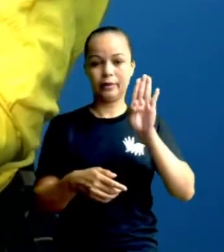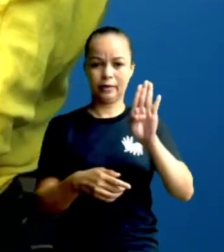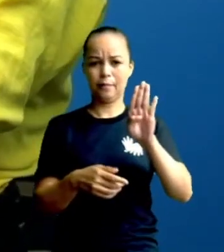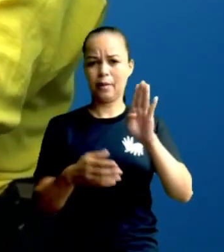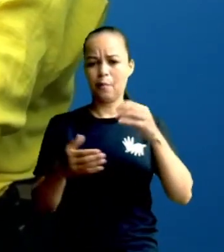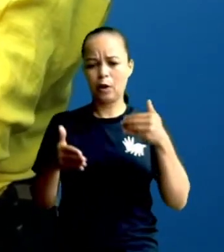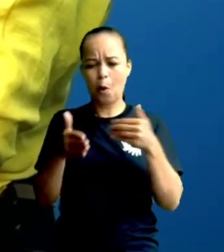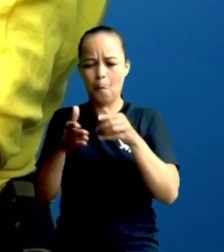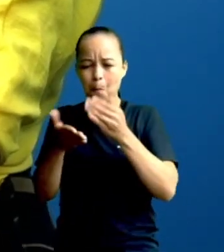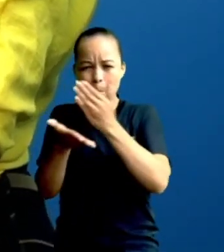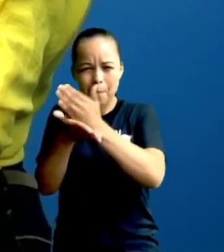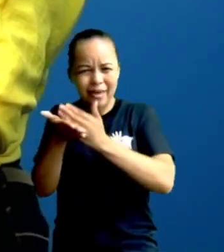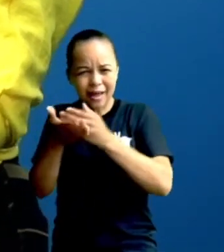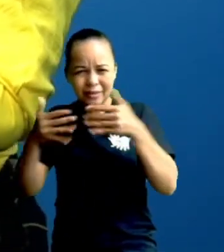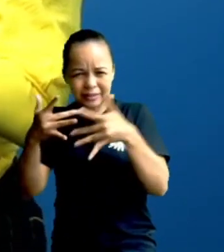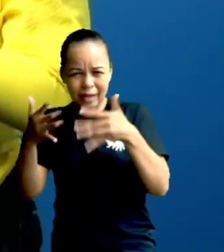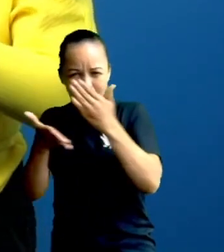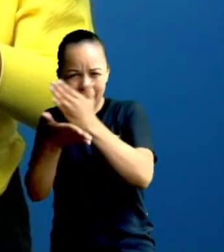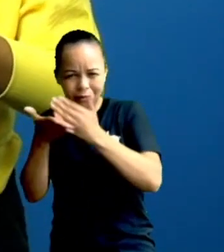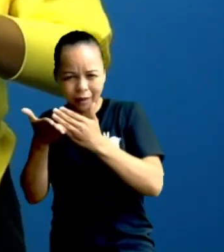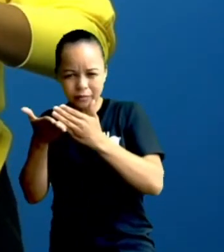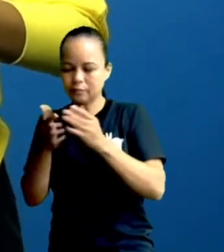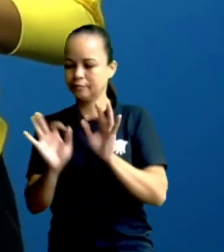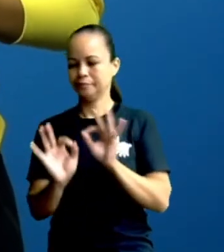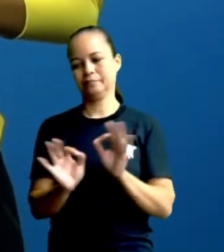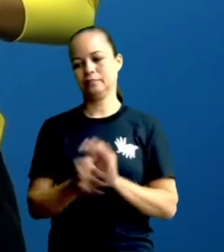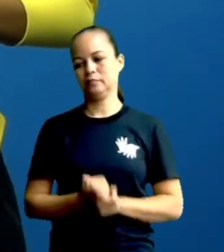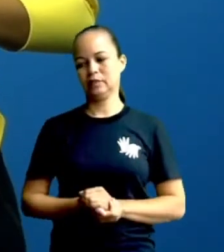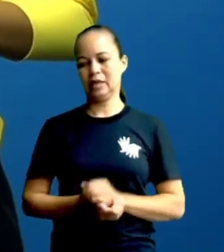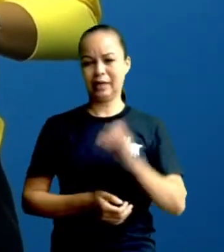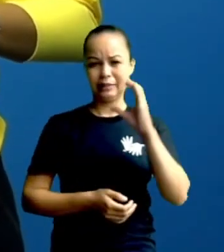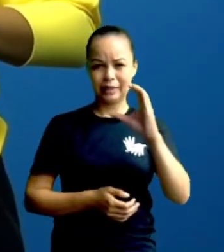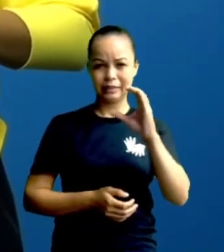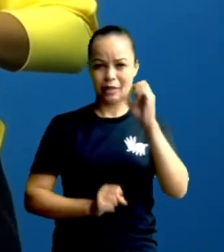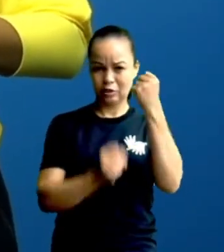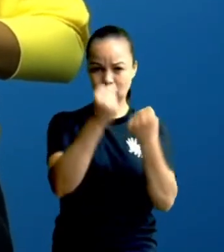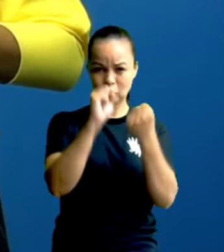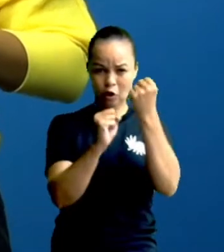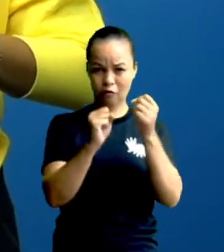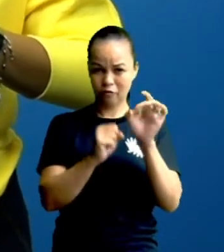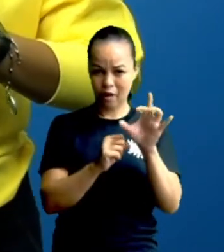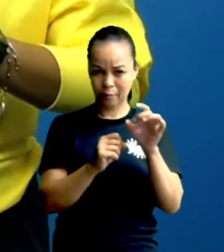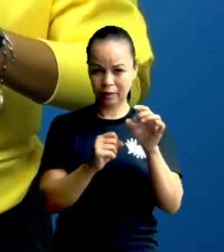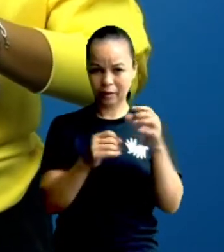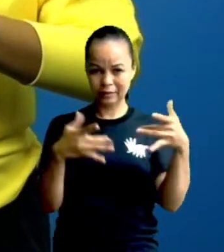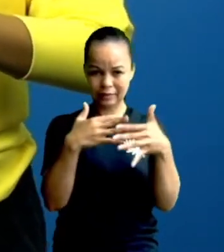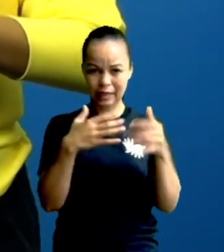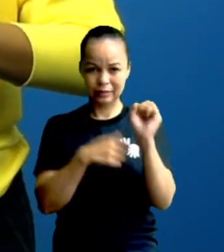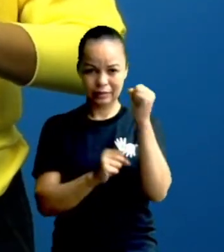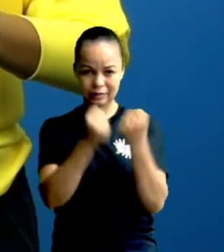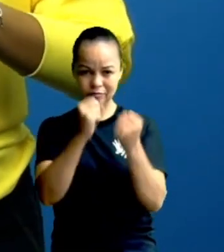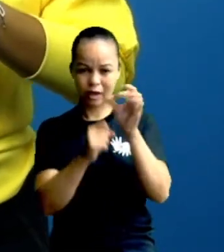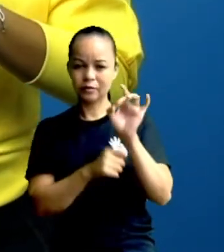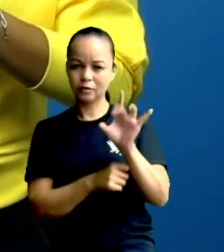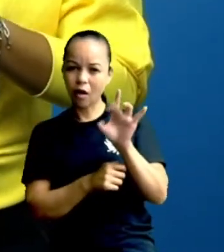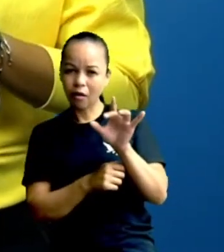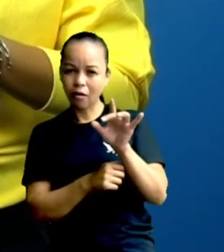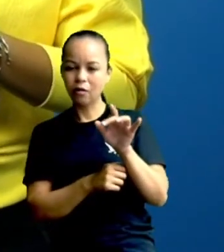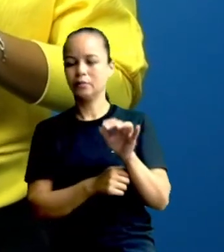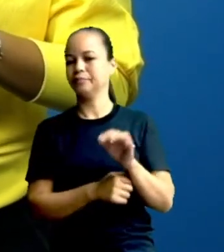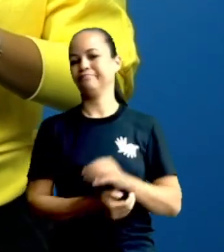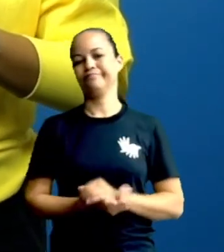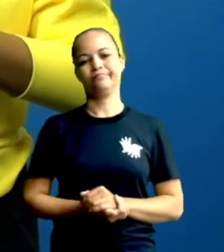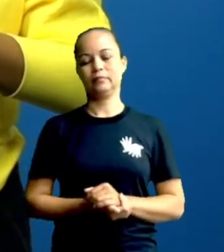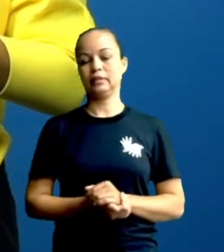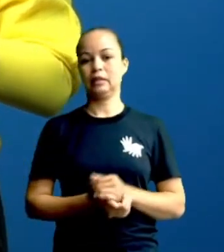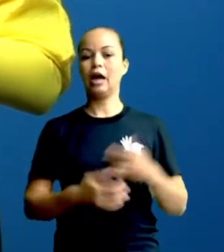letra. Não é a letra C porque não é só um aglomerado de fábricas, certo? As fábricas também fazem